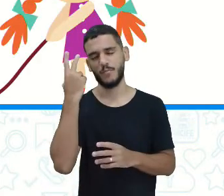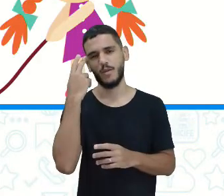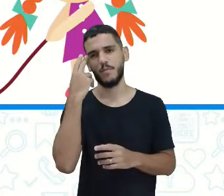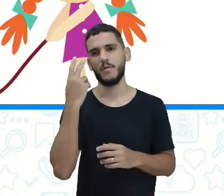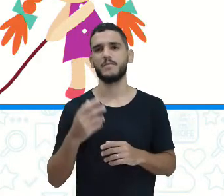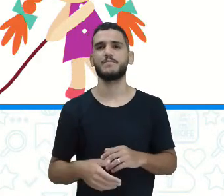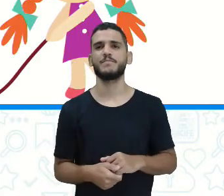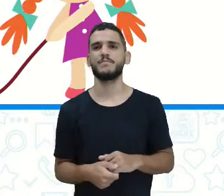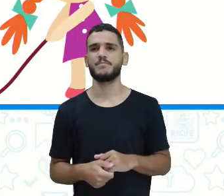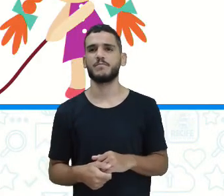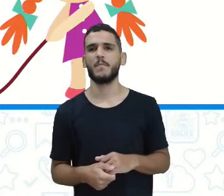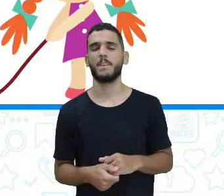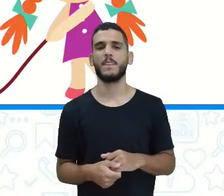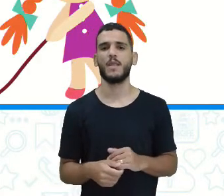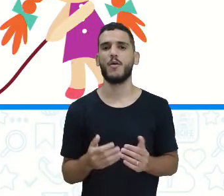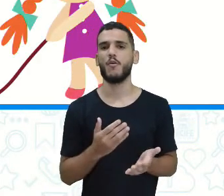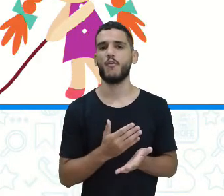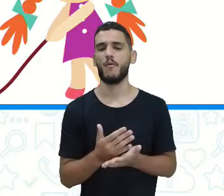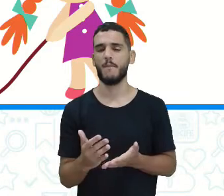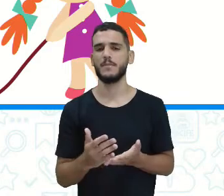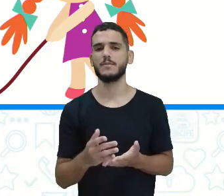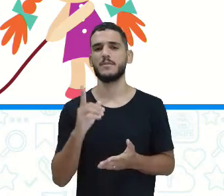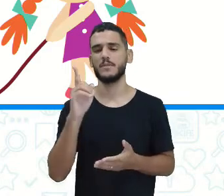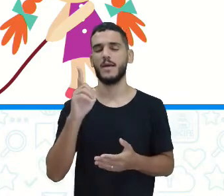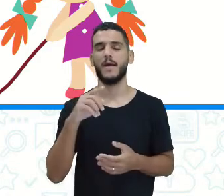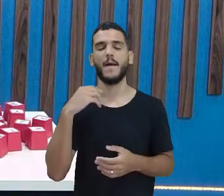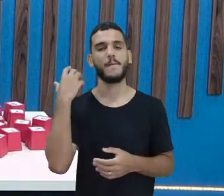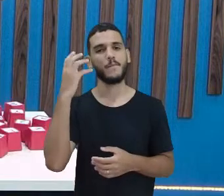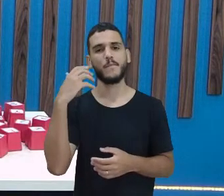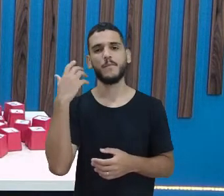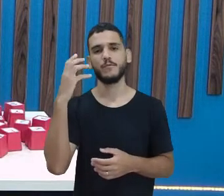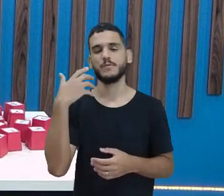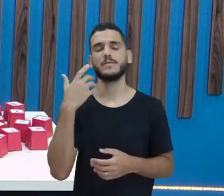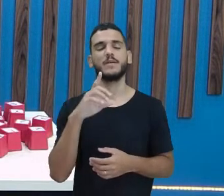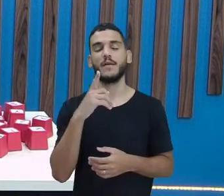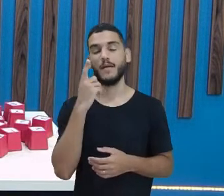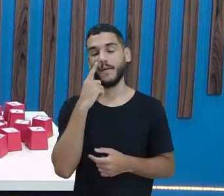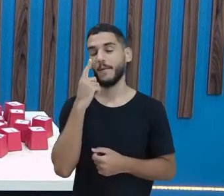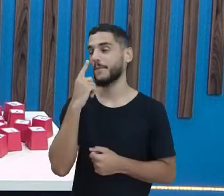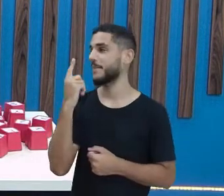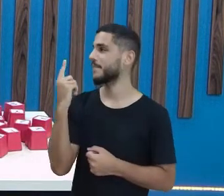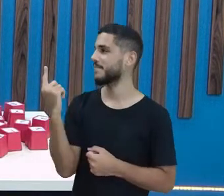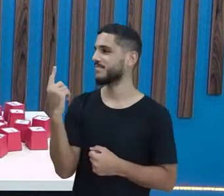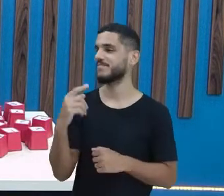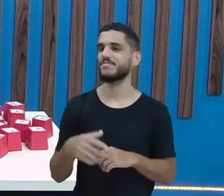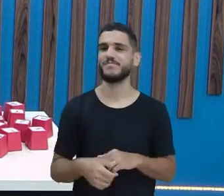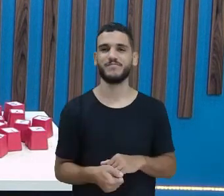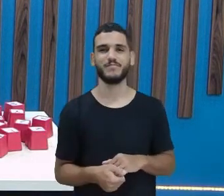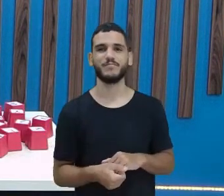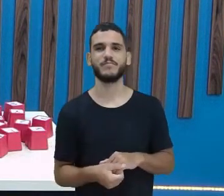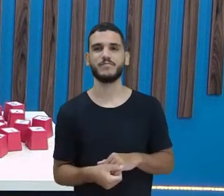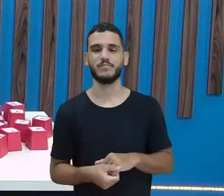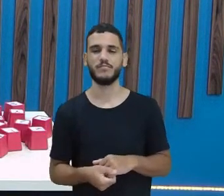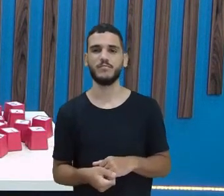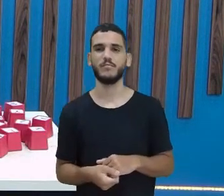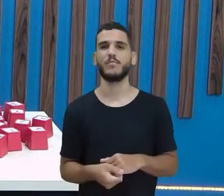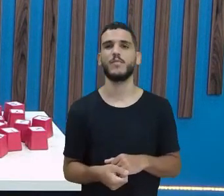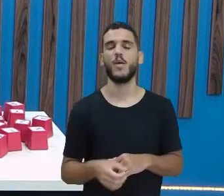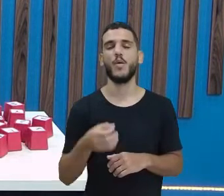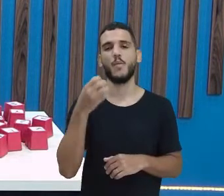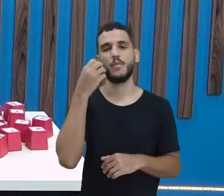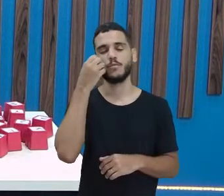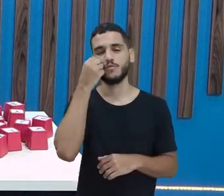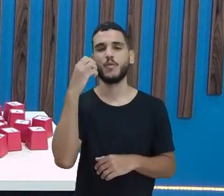eu vou começar com esse texto aí, que é uma parlenda, que as crianças gostam muito de brincar com esse texto. Olha só.